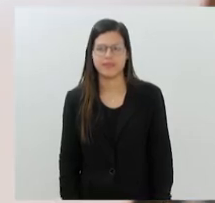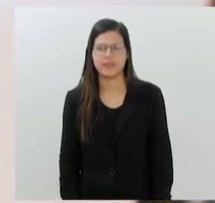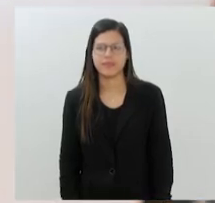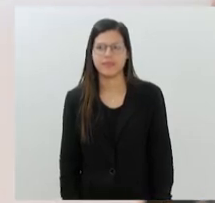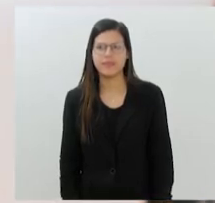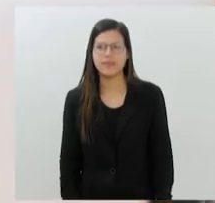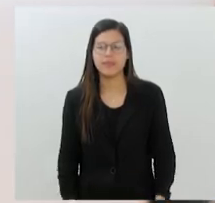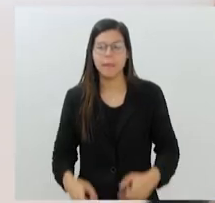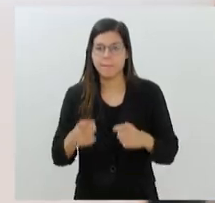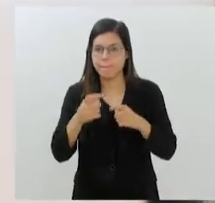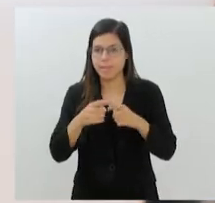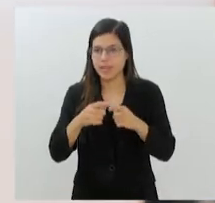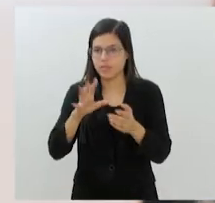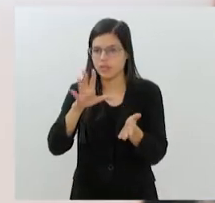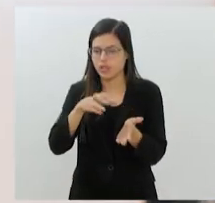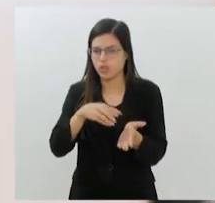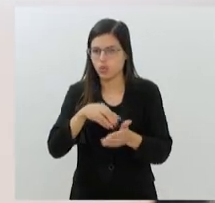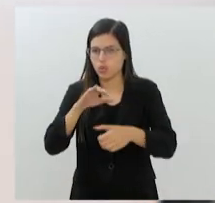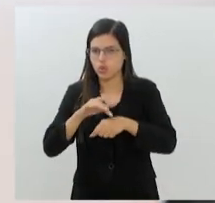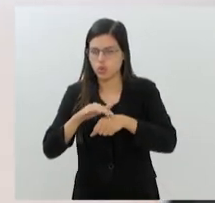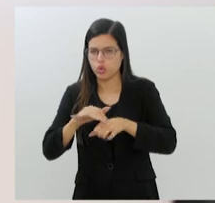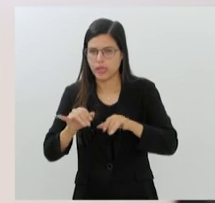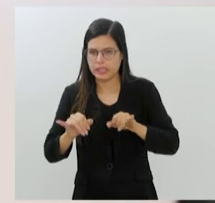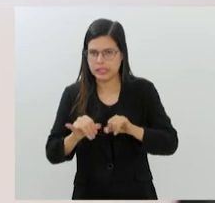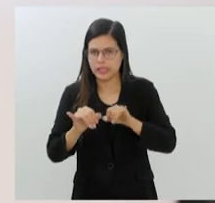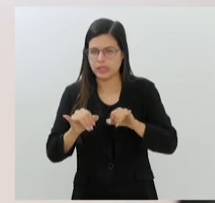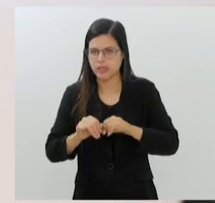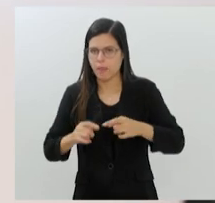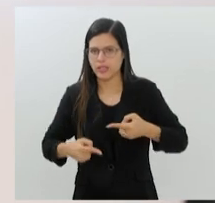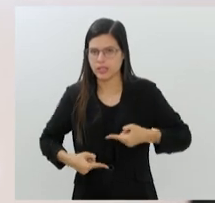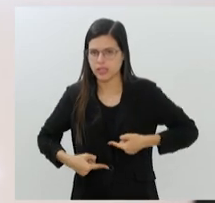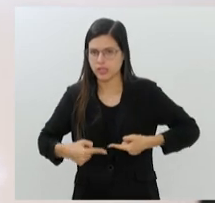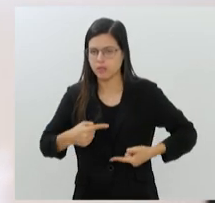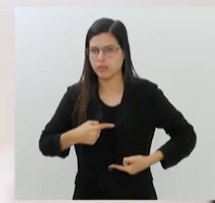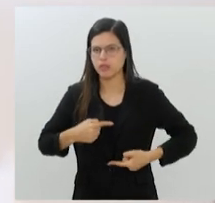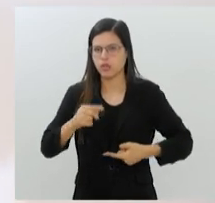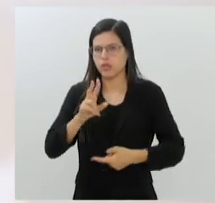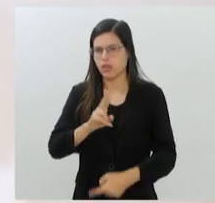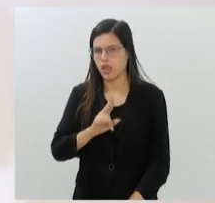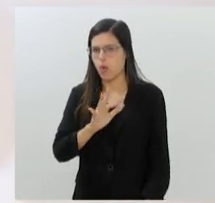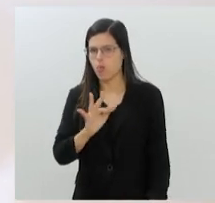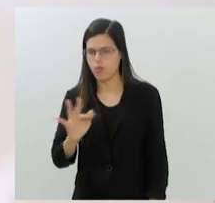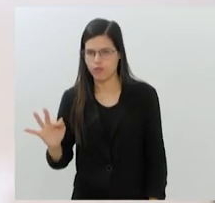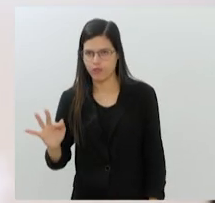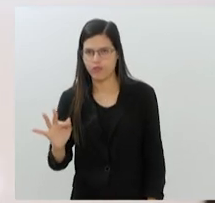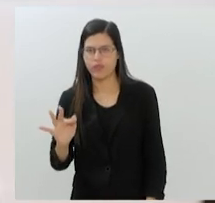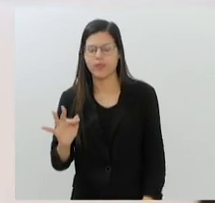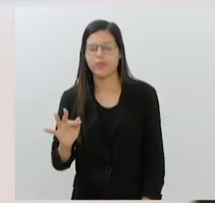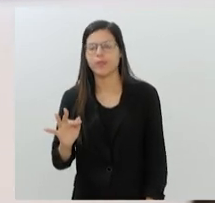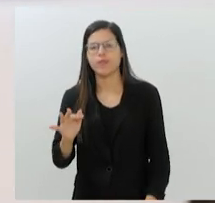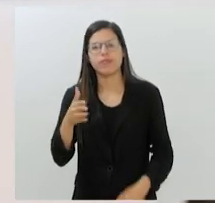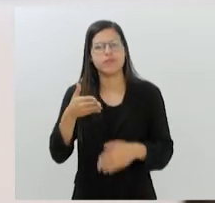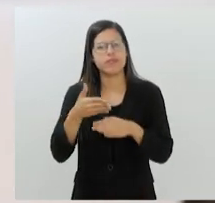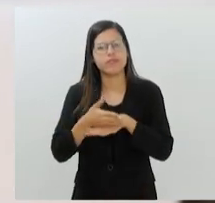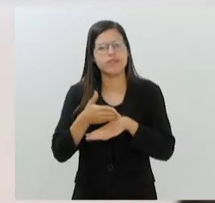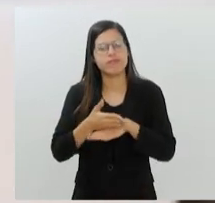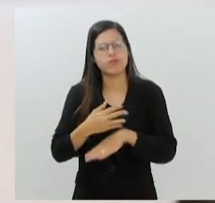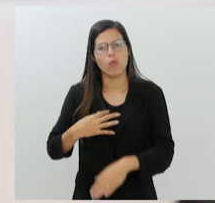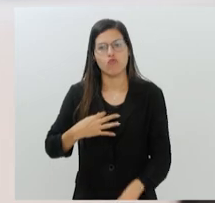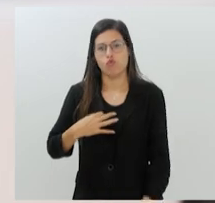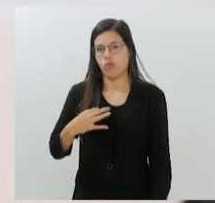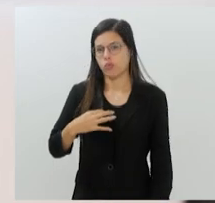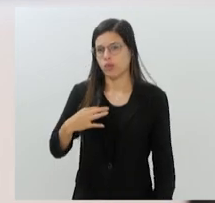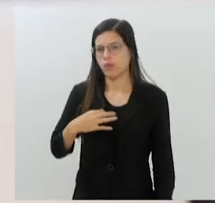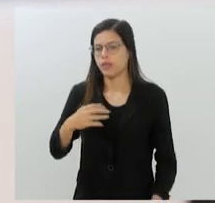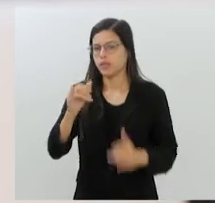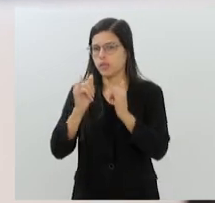Médicos do setor de doenças sexualmente transmissíveis da Universidade Federal Fluminense estão participando voluntariamente da